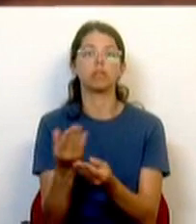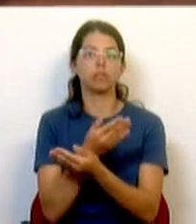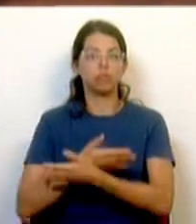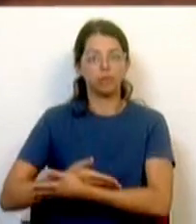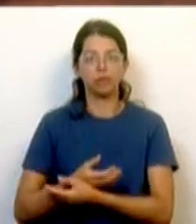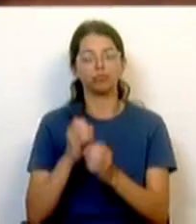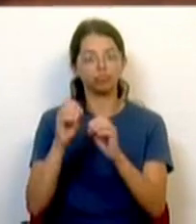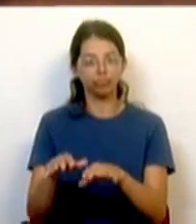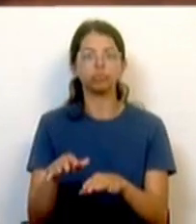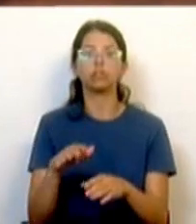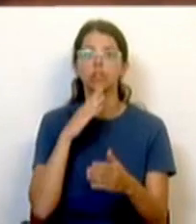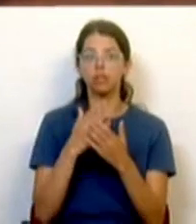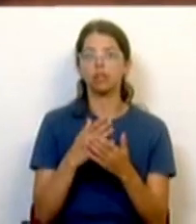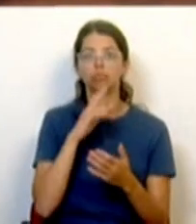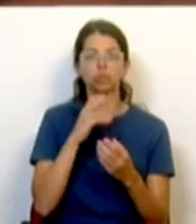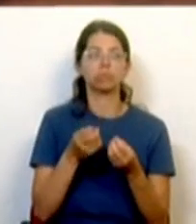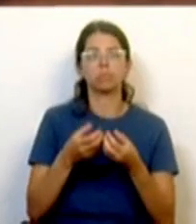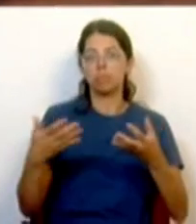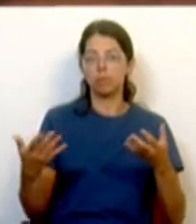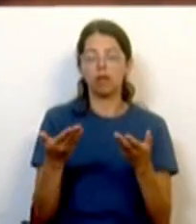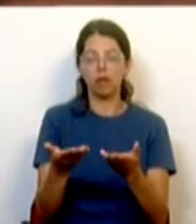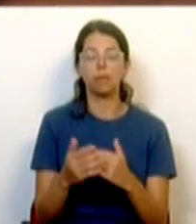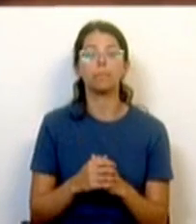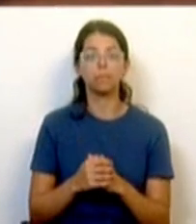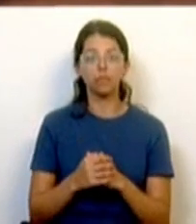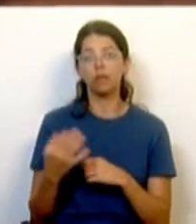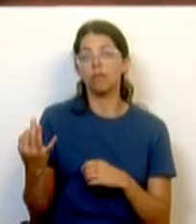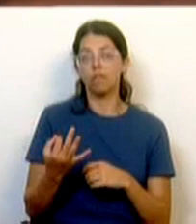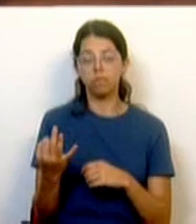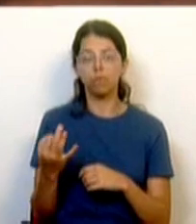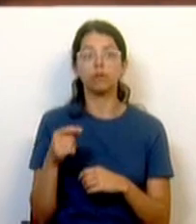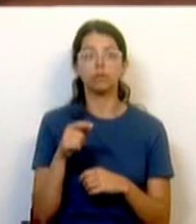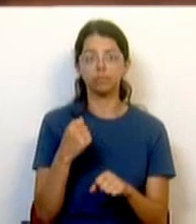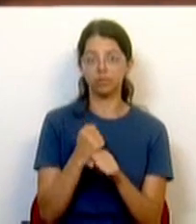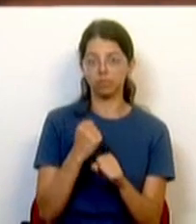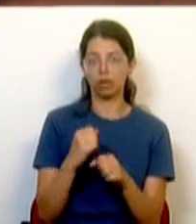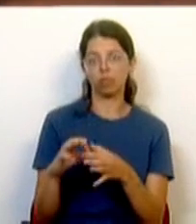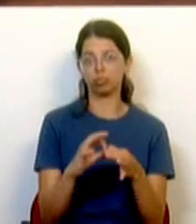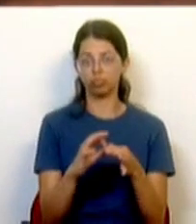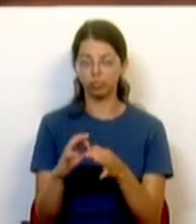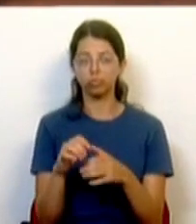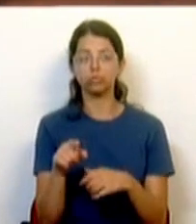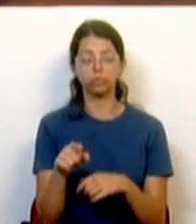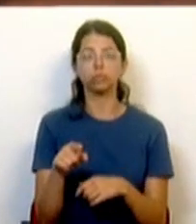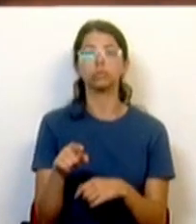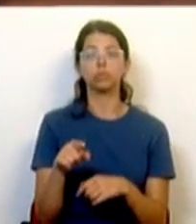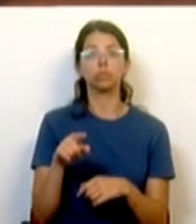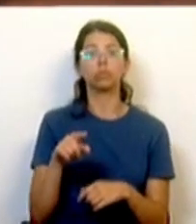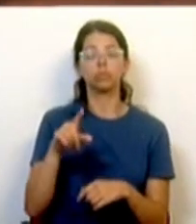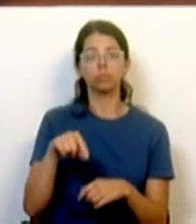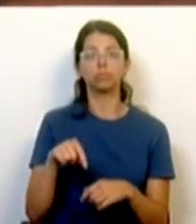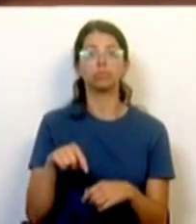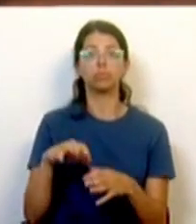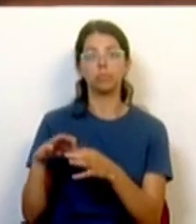rapidamente a capacidade de resposta. E foi, aliás, na sequência deste trabalho conjunto e dos contributos dos